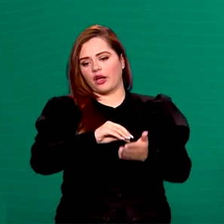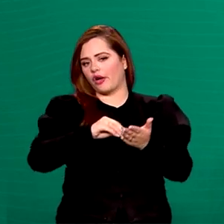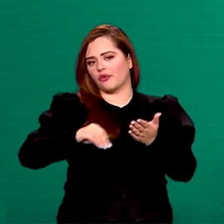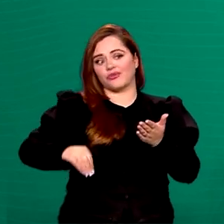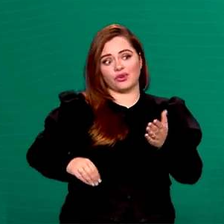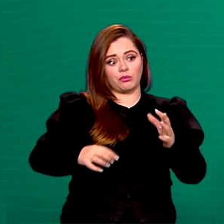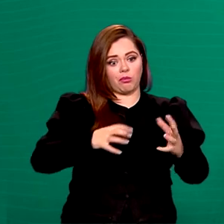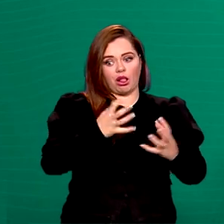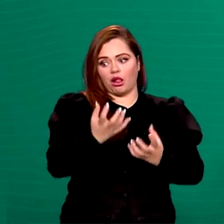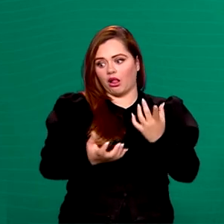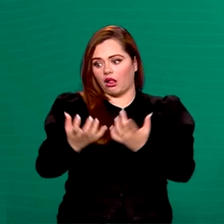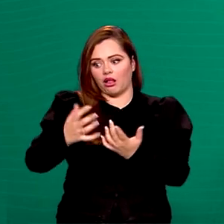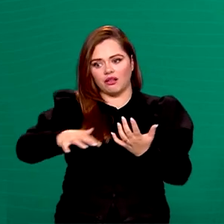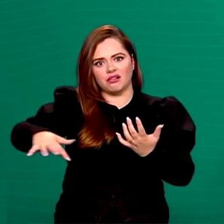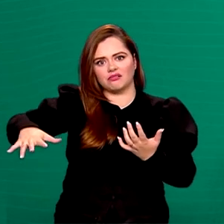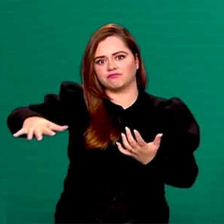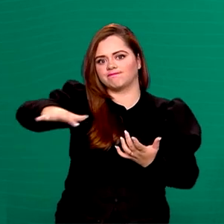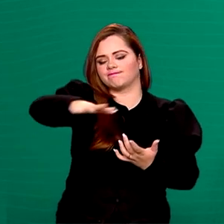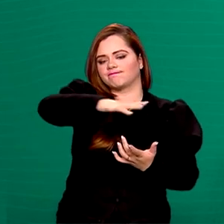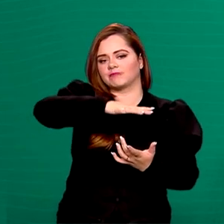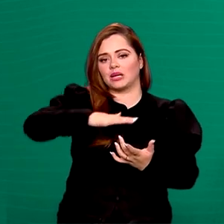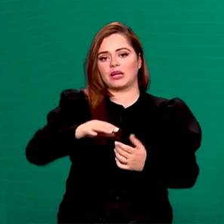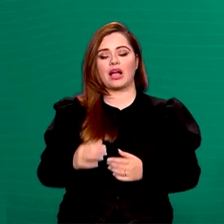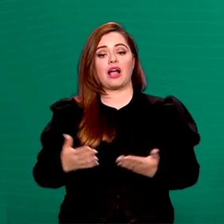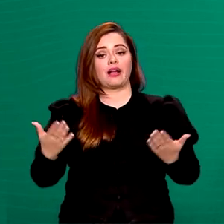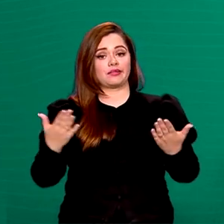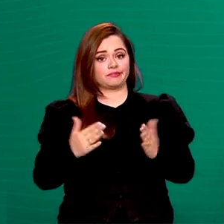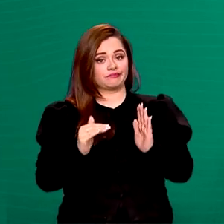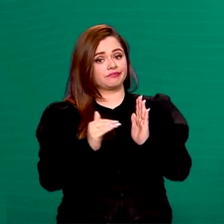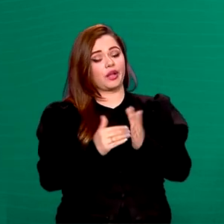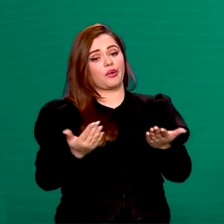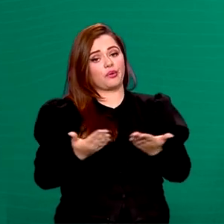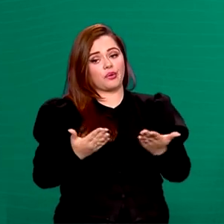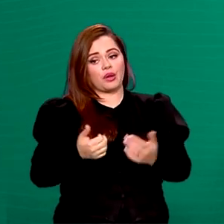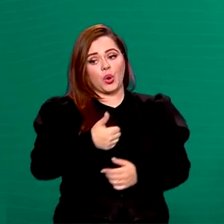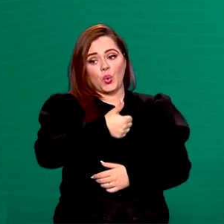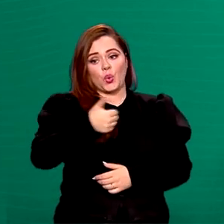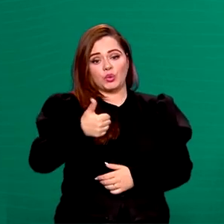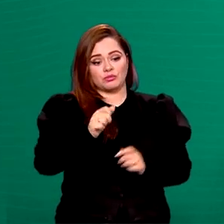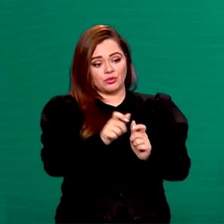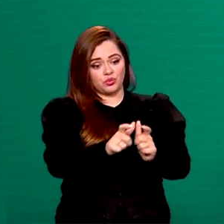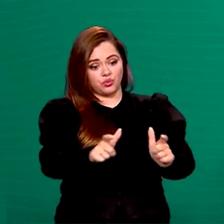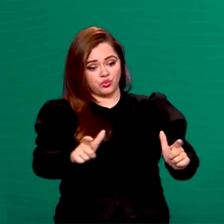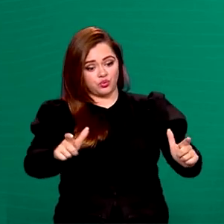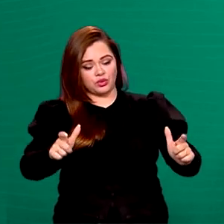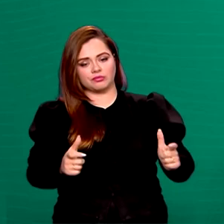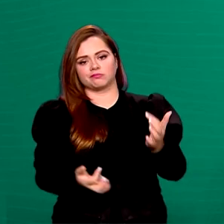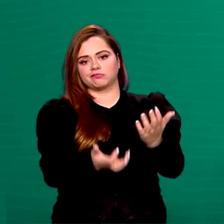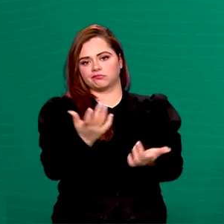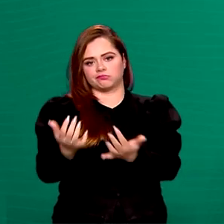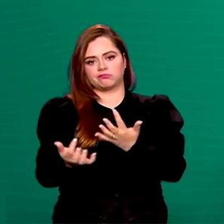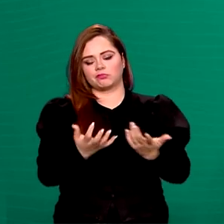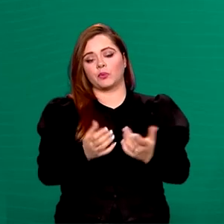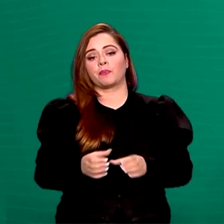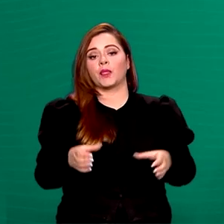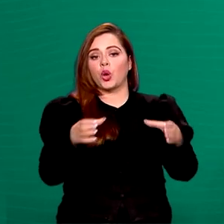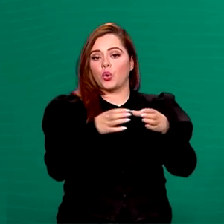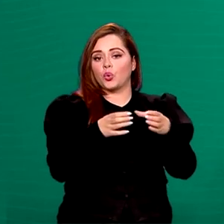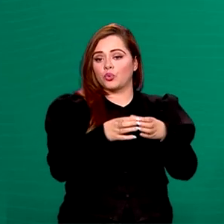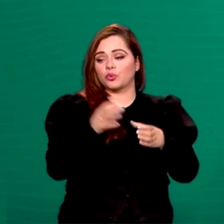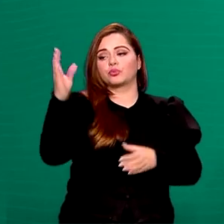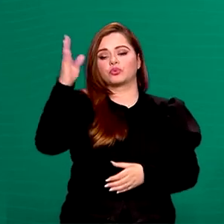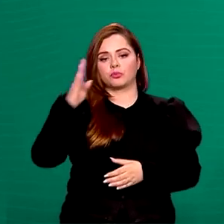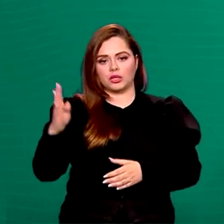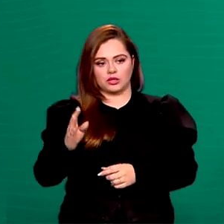controle. Até o momento, mais de 11 milhões de hectares já foram queimados. O Grupo do Brasil é